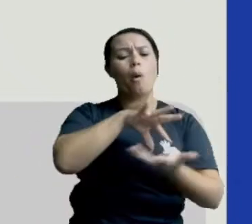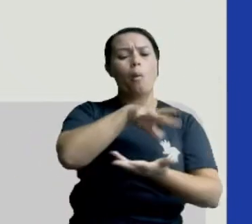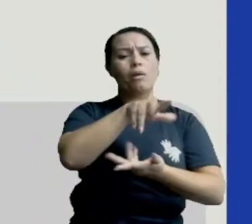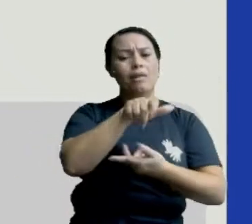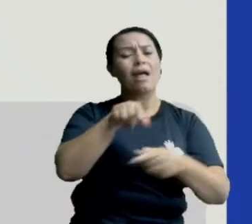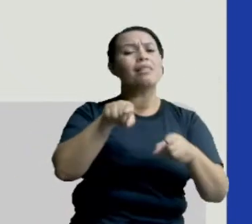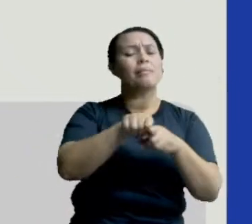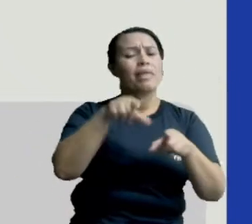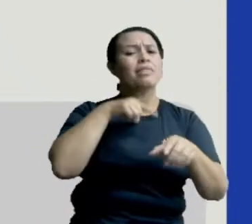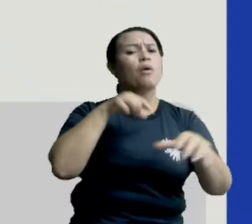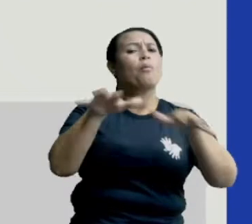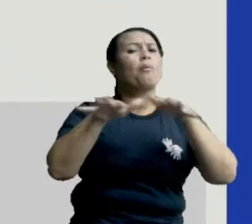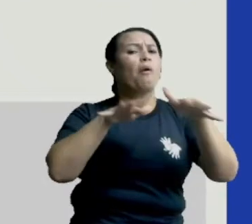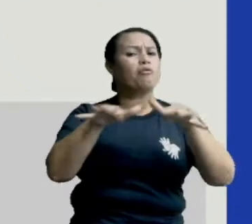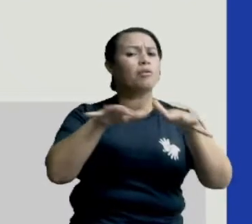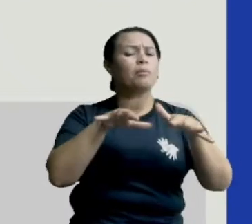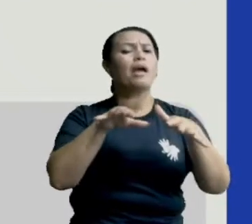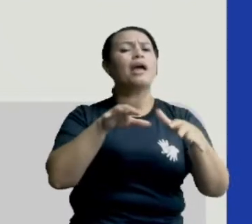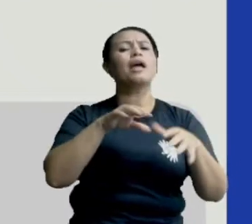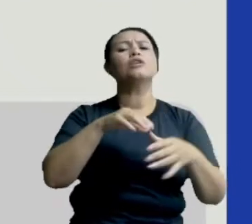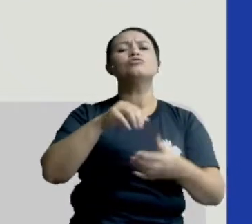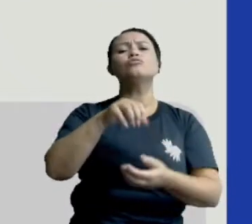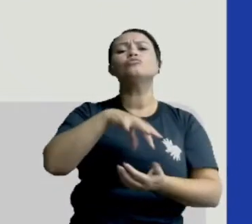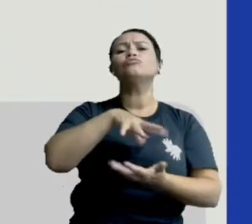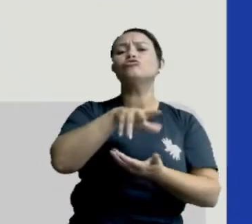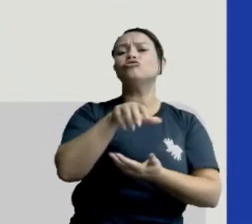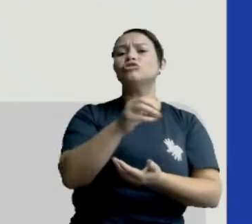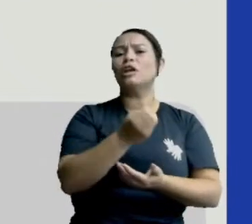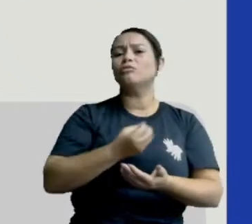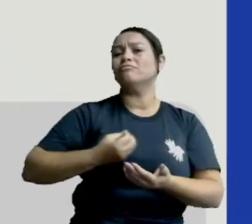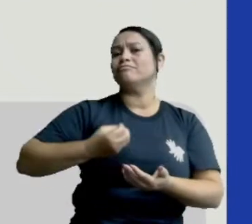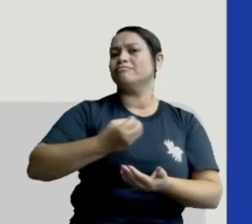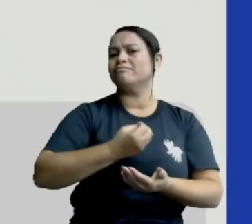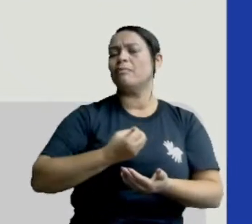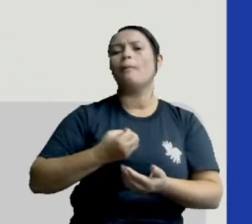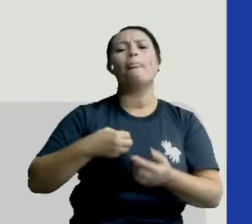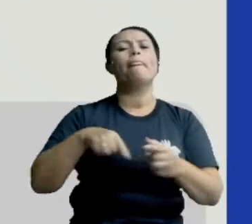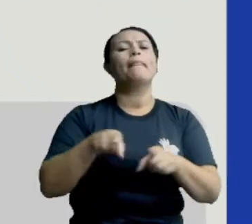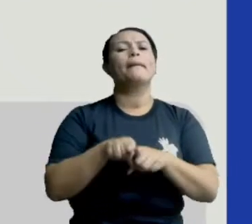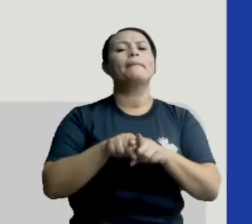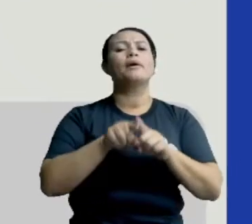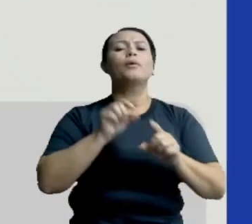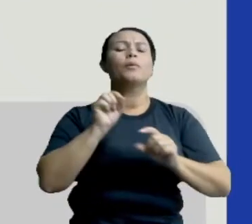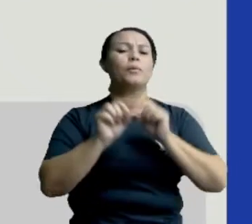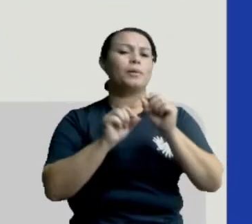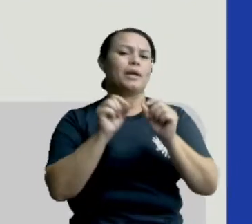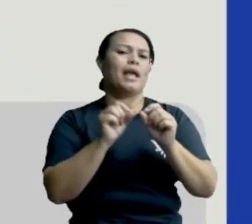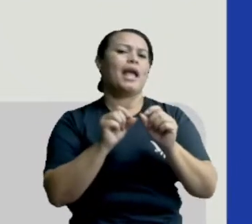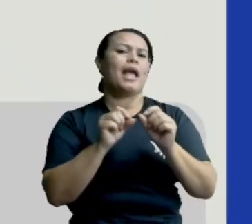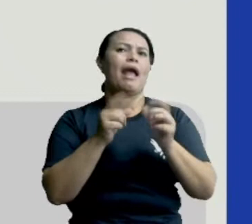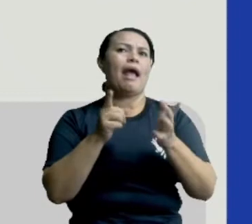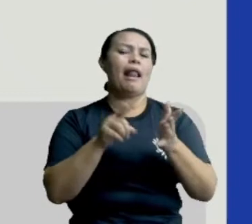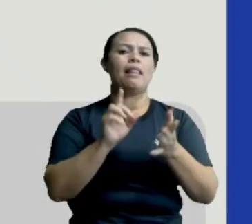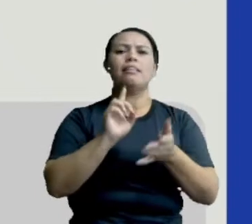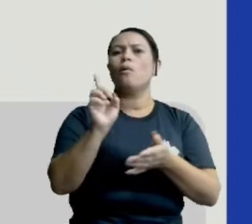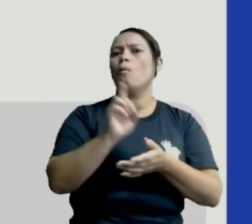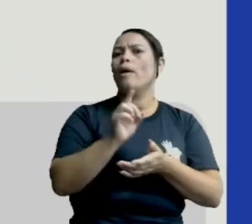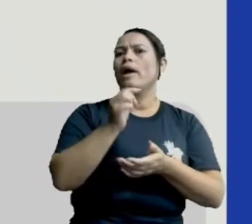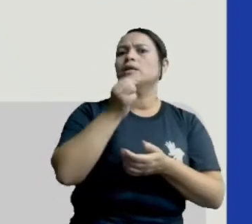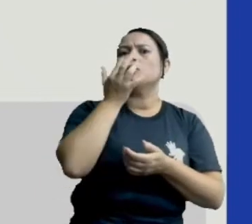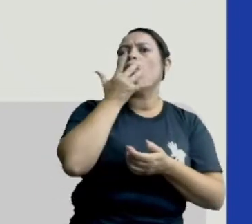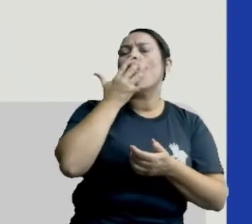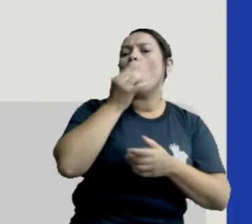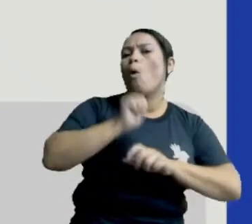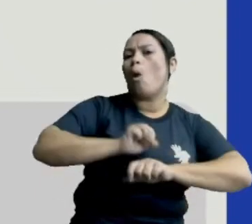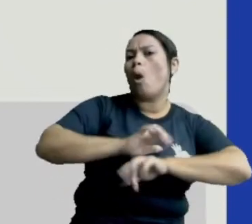ela também faz esse movimento, girando em torno do seu próprio eixo. Ela não é um corpo luminoso. Por